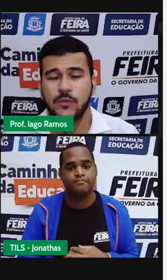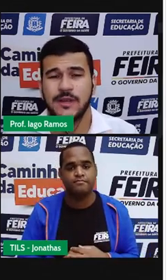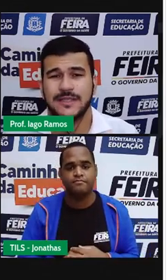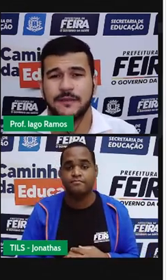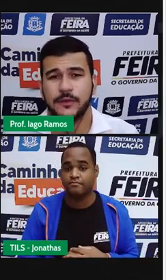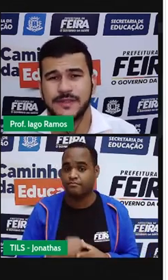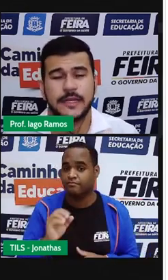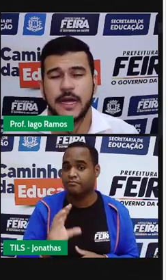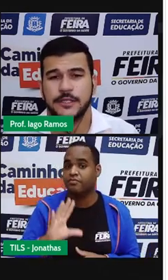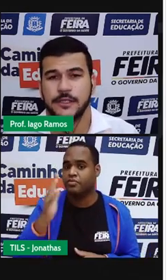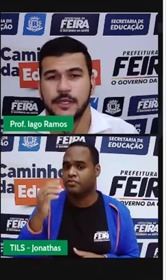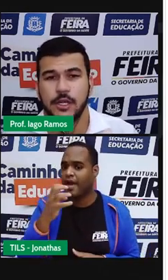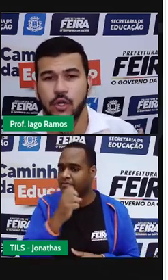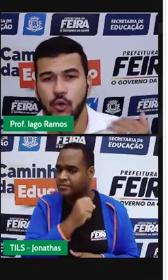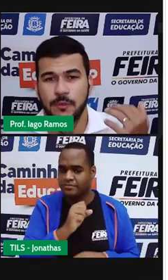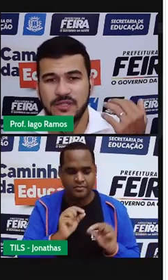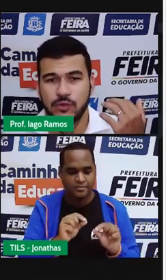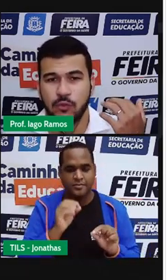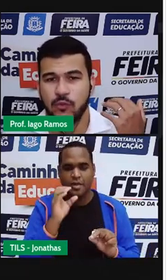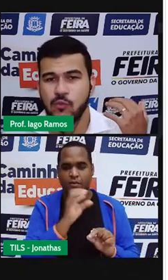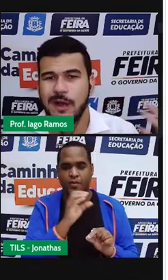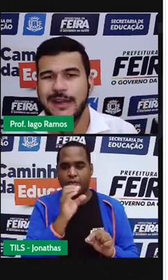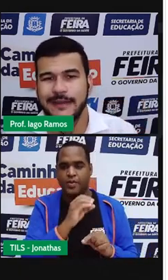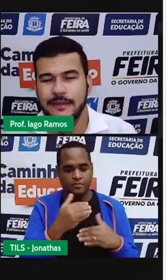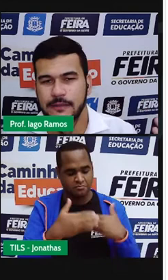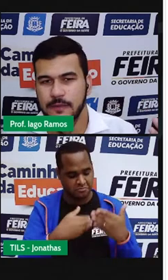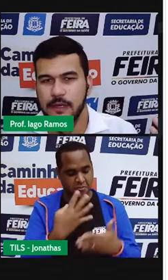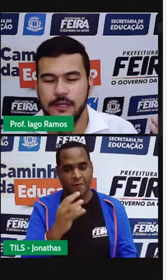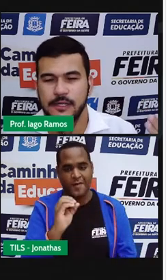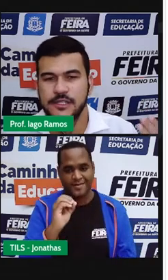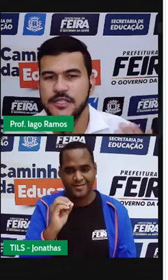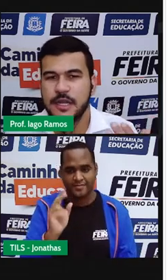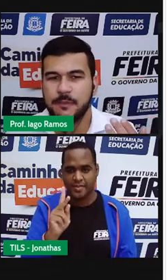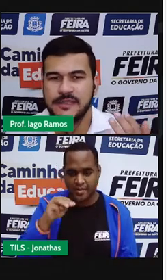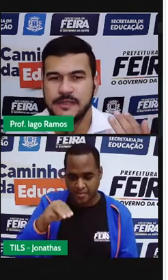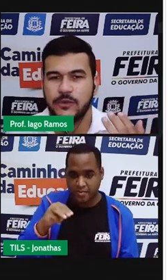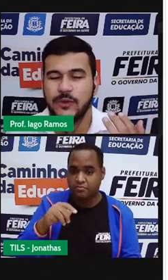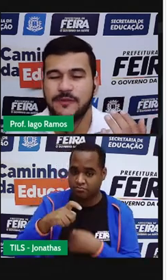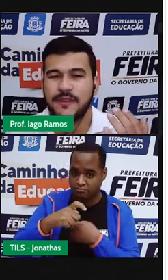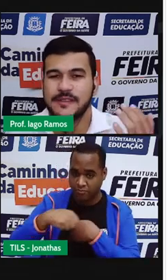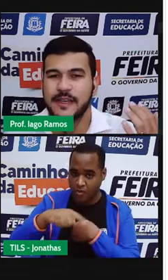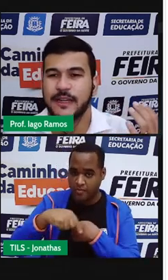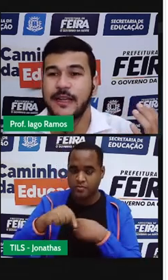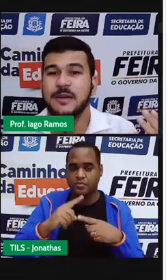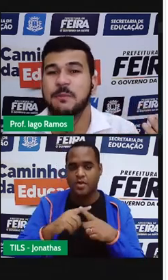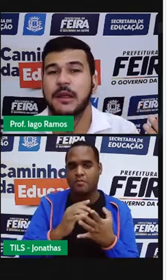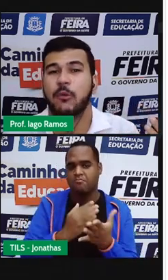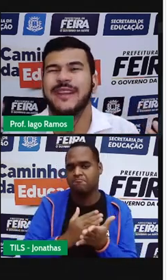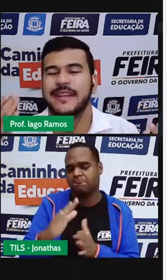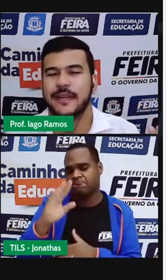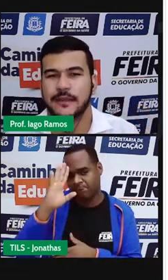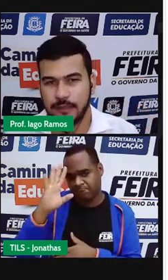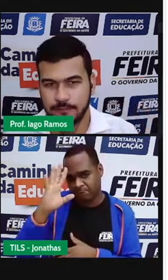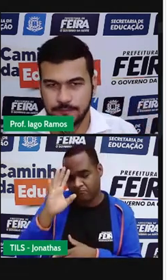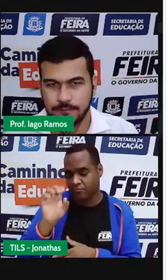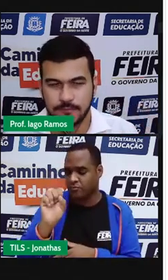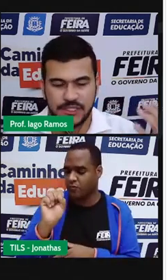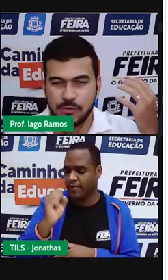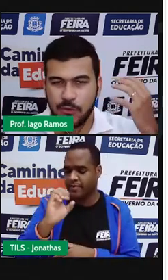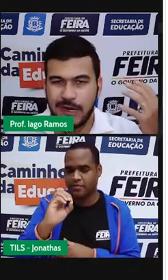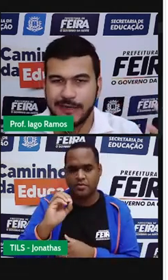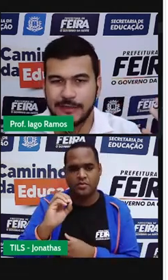aconteceu com essa velocidade? Começou com 40. E a gente tá pensando em fazer ela ir pra 80.